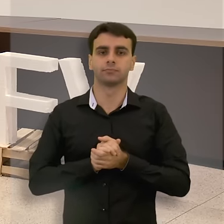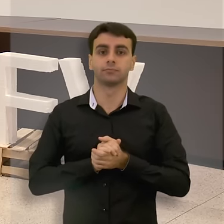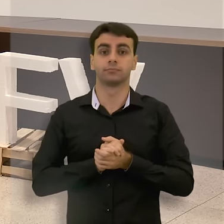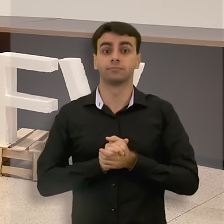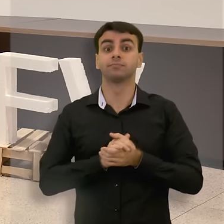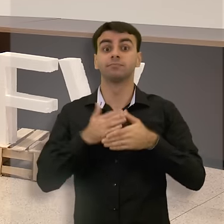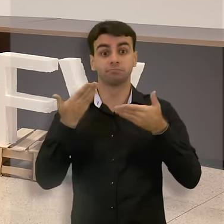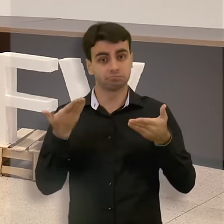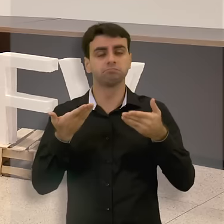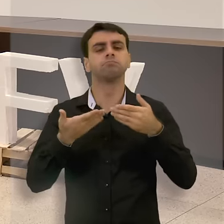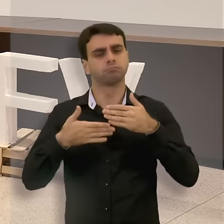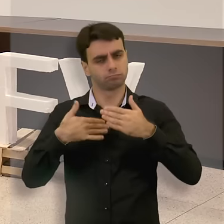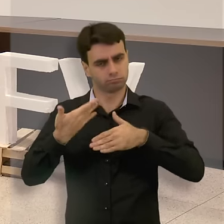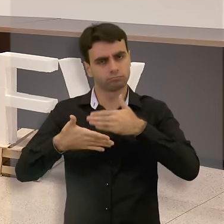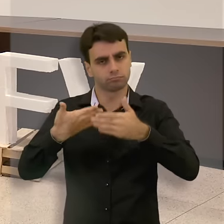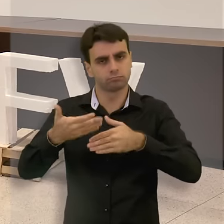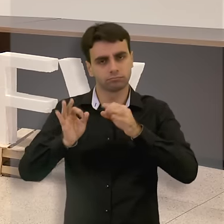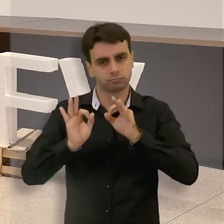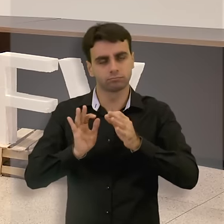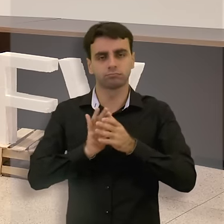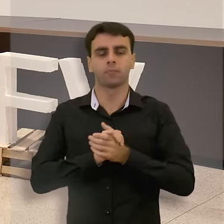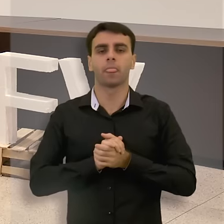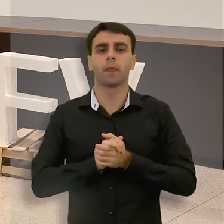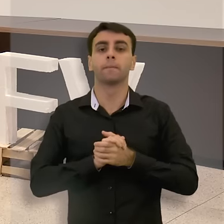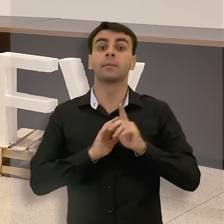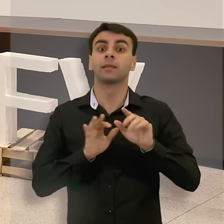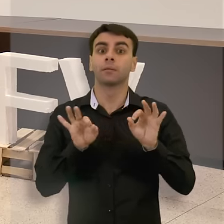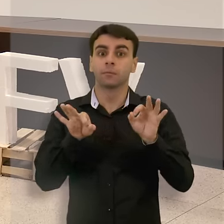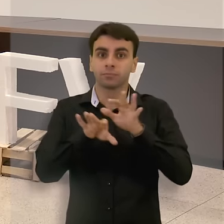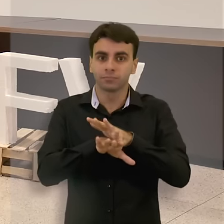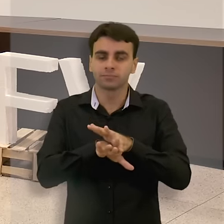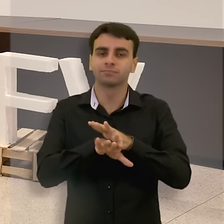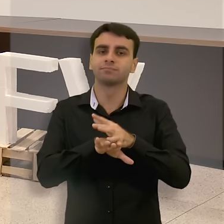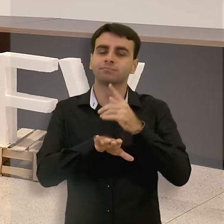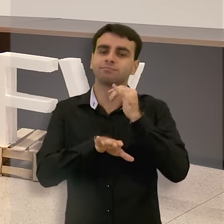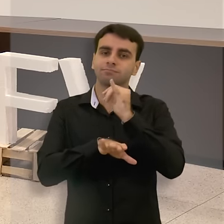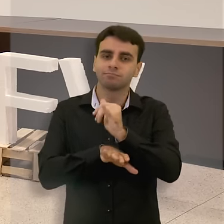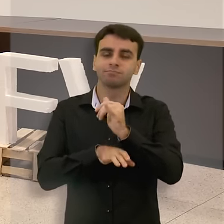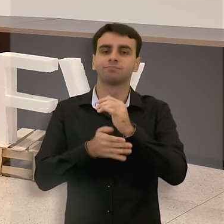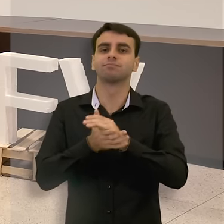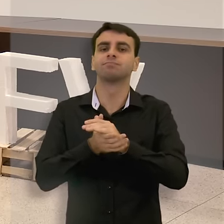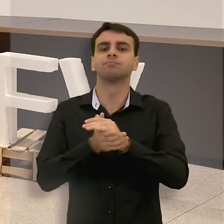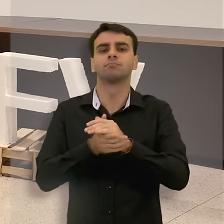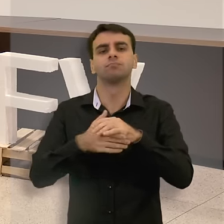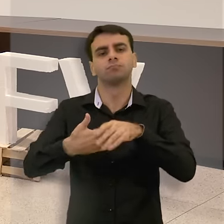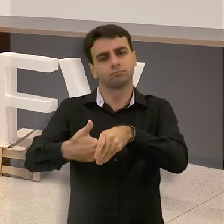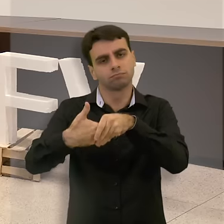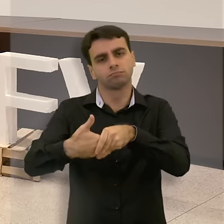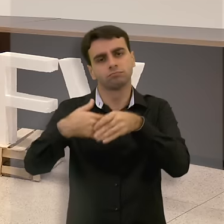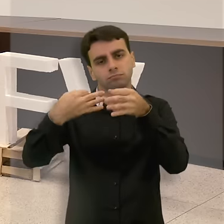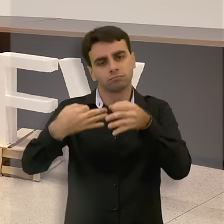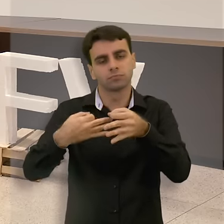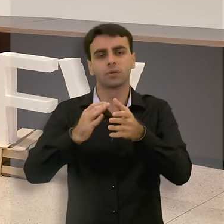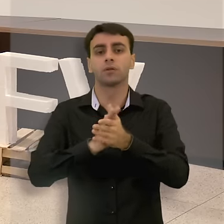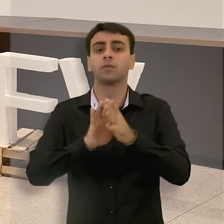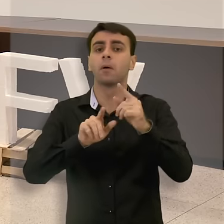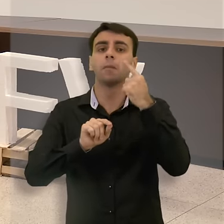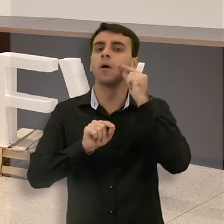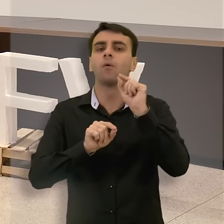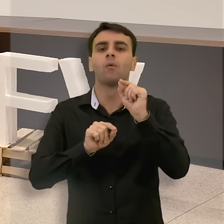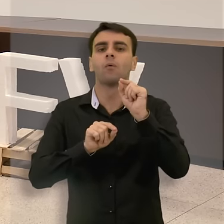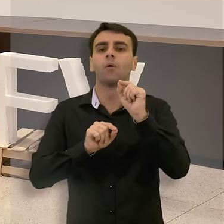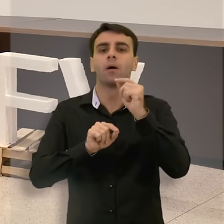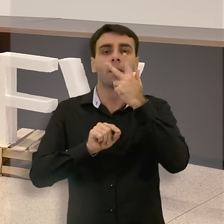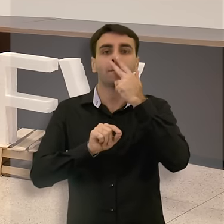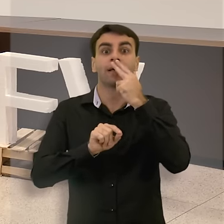A consulta continuou e, no final, a gente se dispudiu de forma cordial e afetuosa, mas a gente não chegou